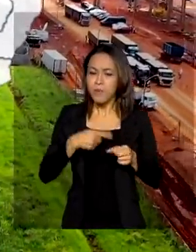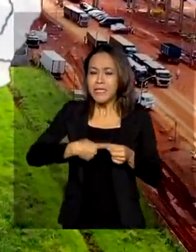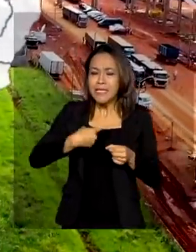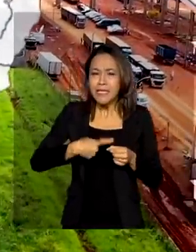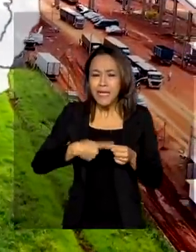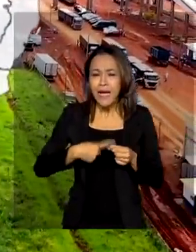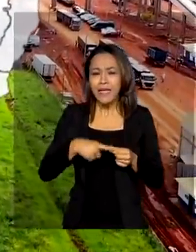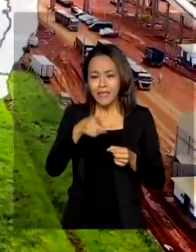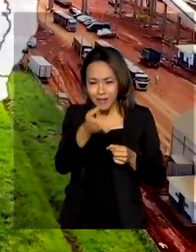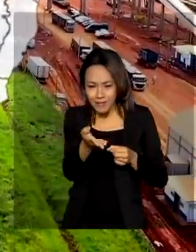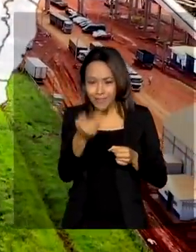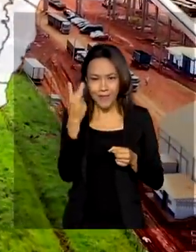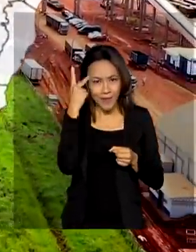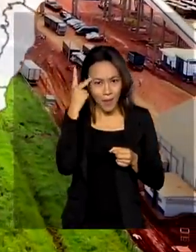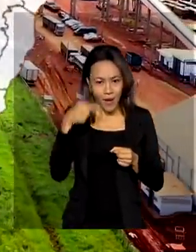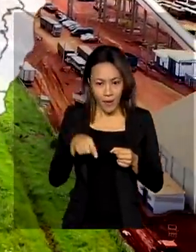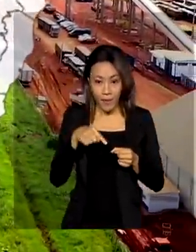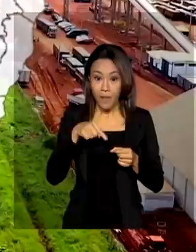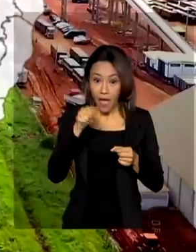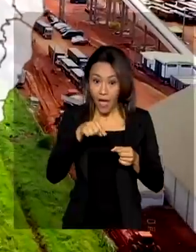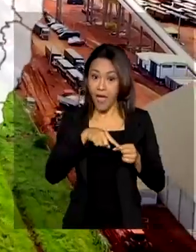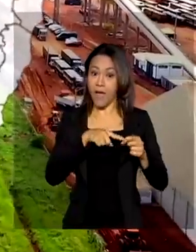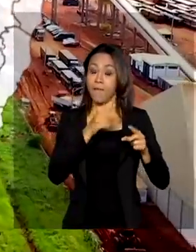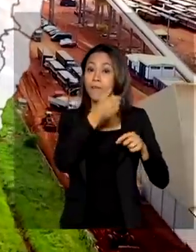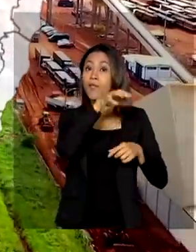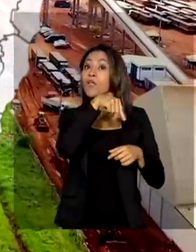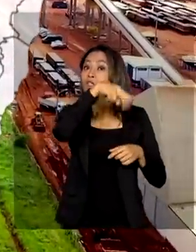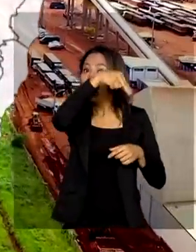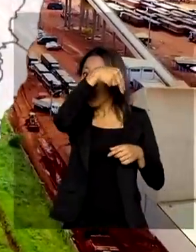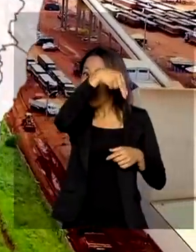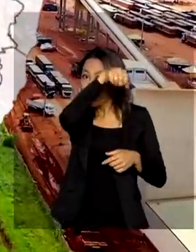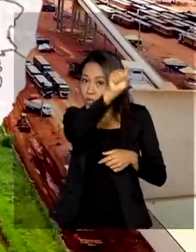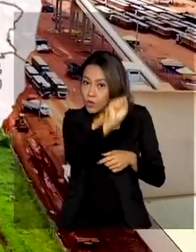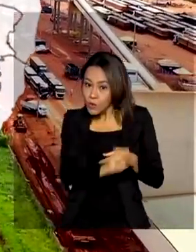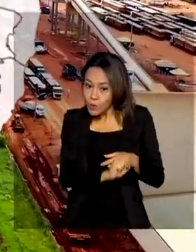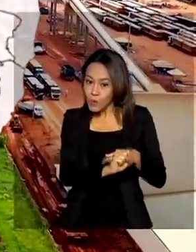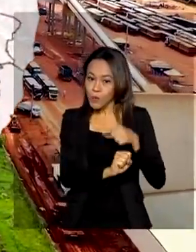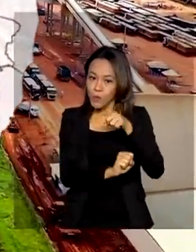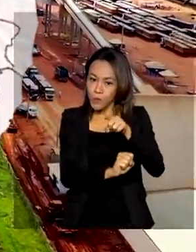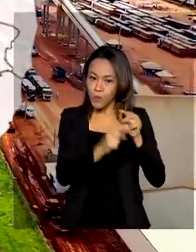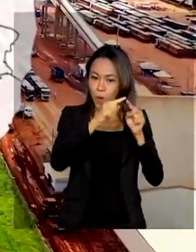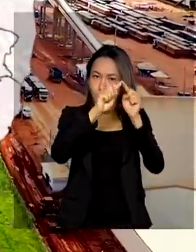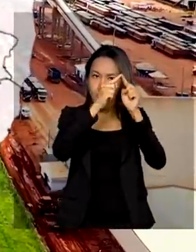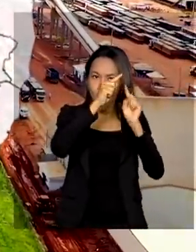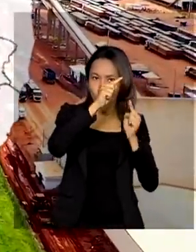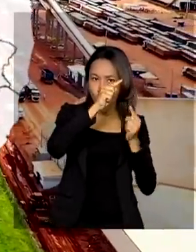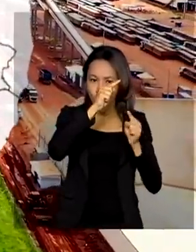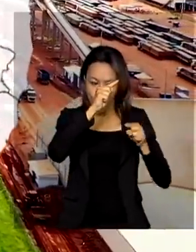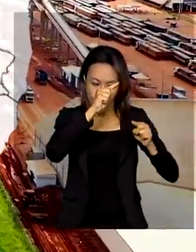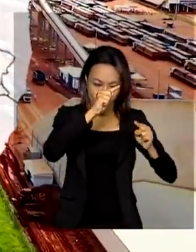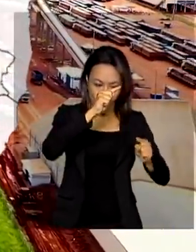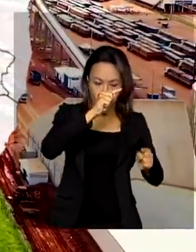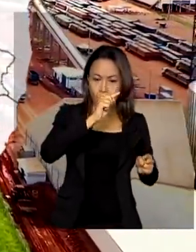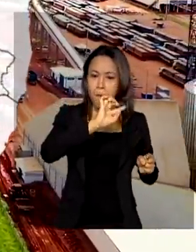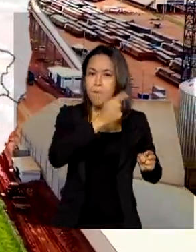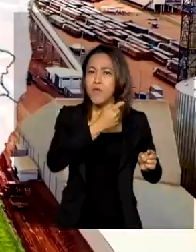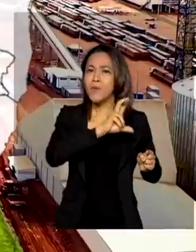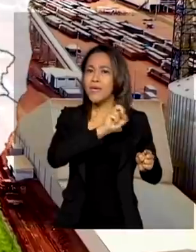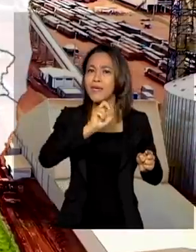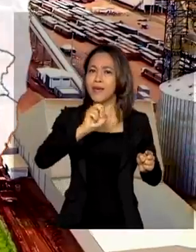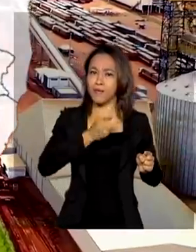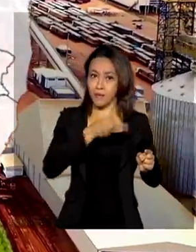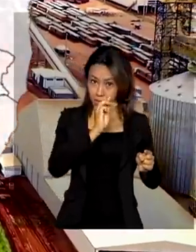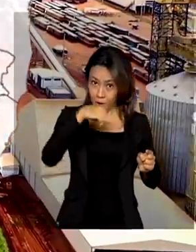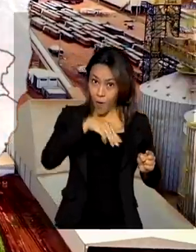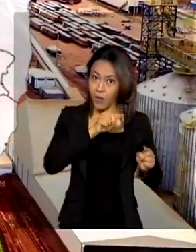Paulo. Esse trecho faz parte da Ferrovia Norte-Sul e é apenas uma parte dos mais de 1.500 quilômetros previstos